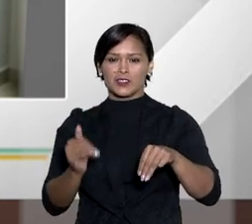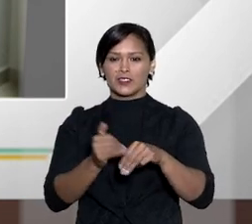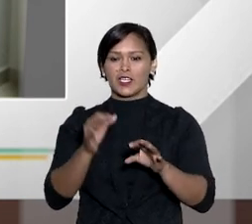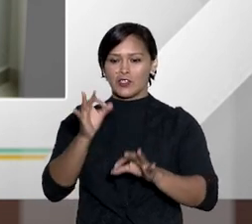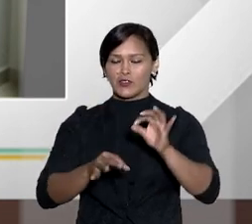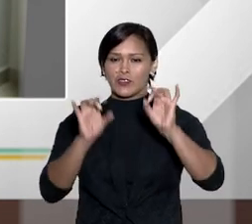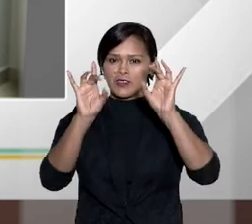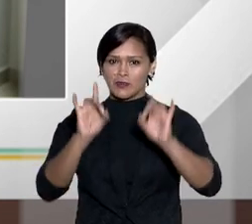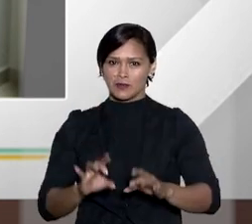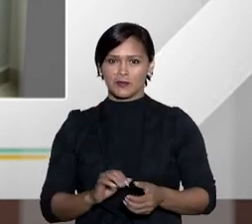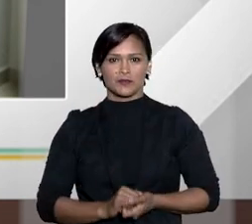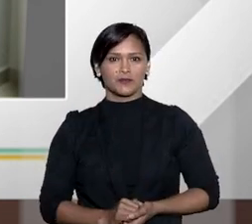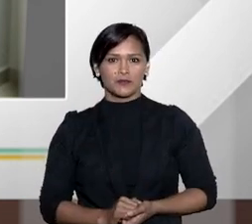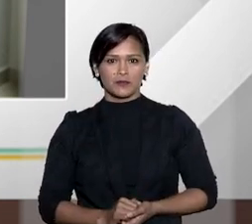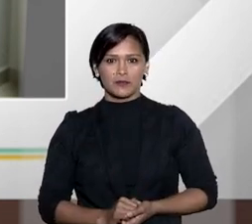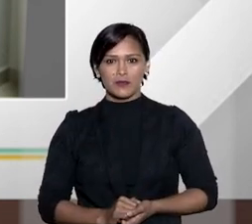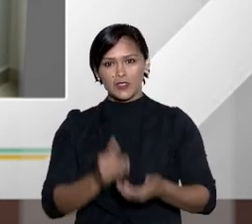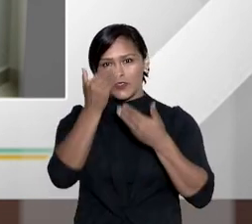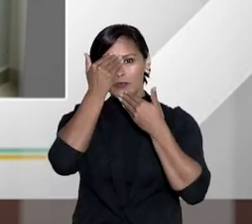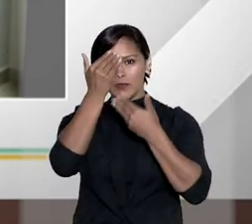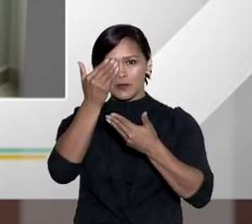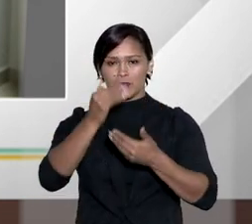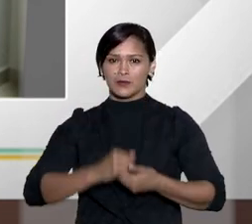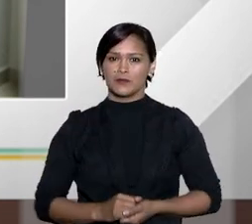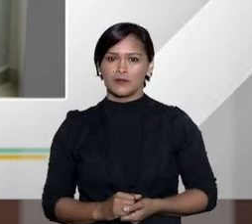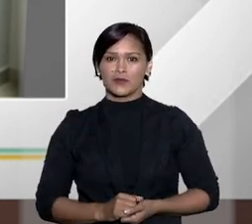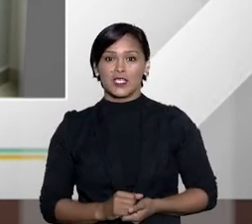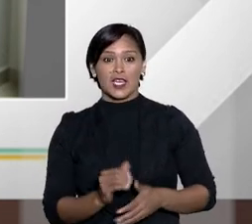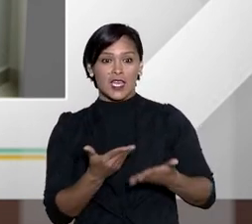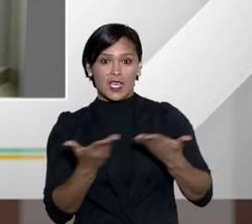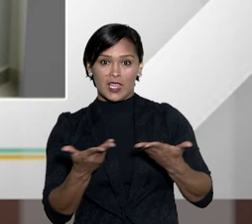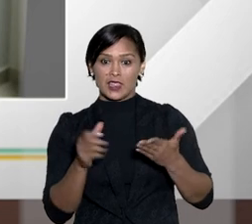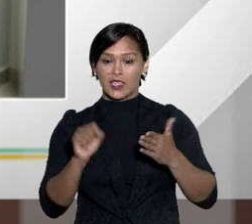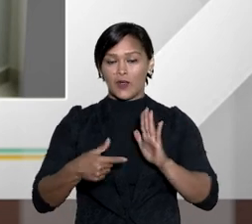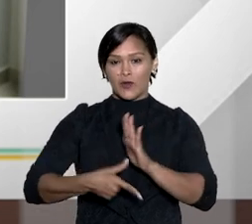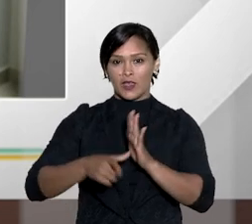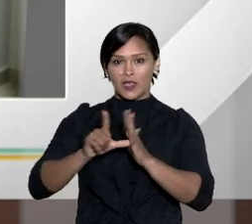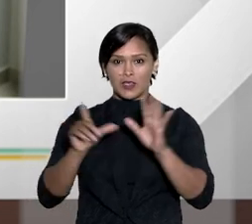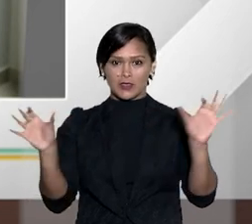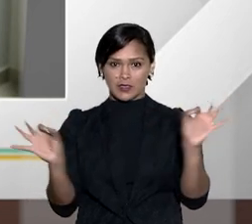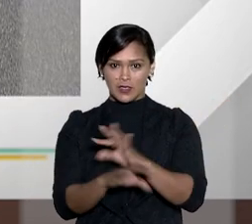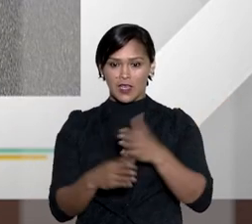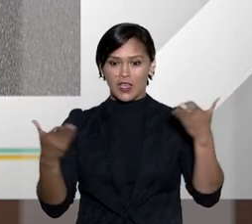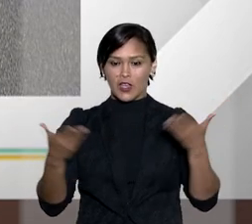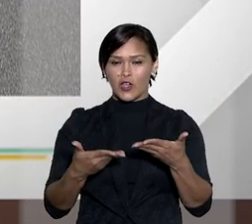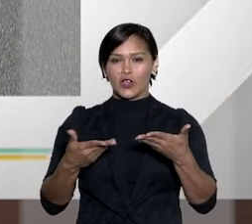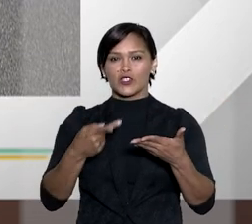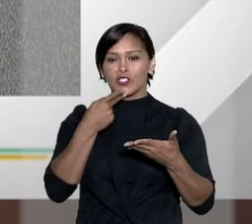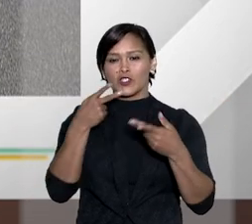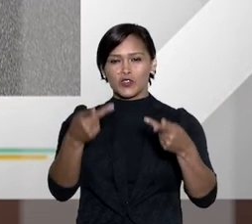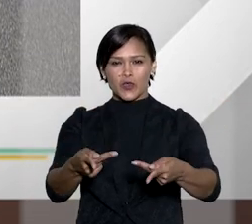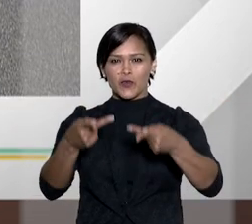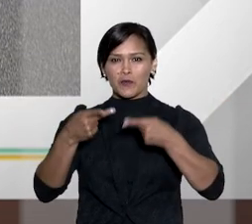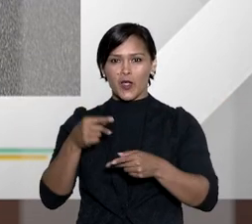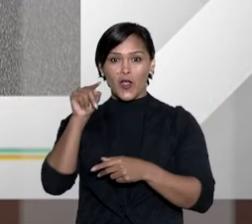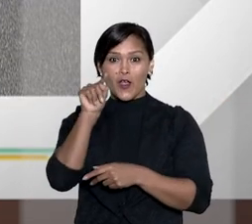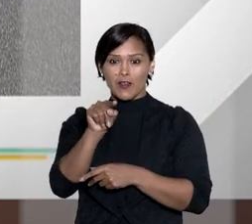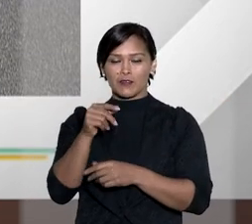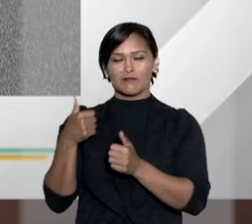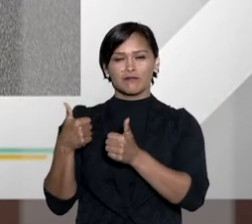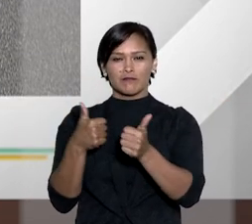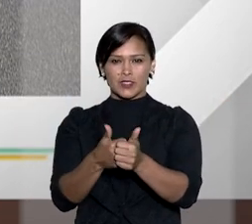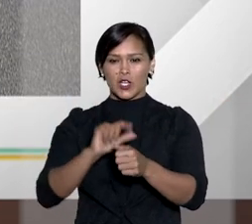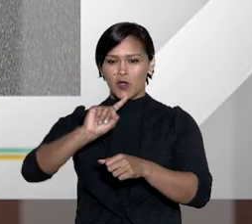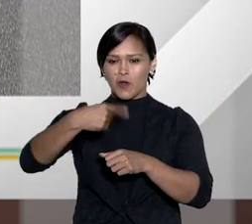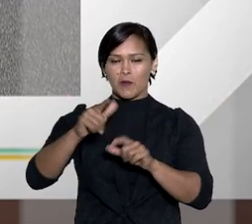militante magistrado militante da área dos juizados especiais muito obrigado É isso pessoal e antes de encerrar